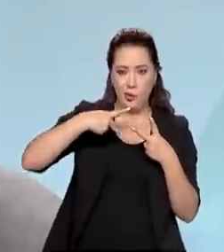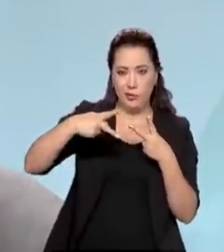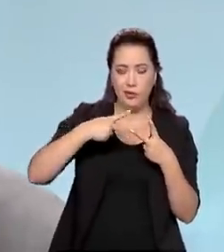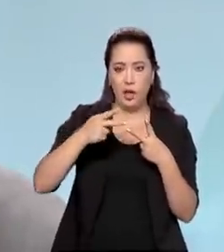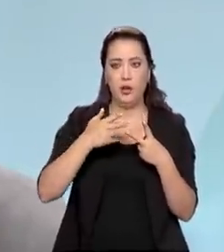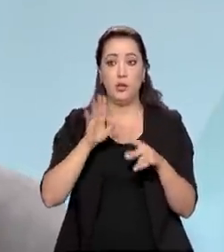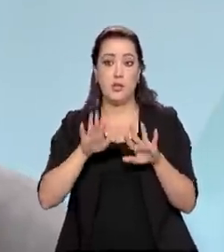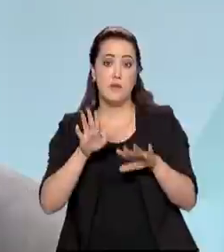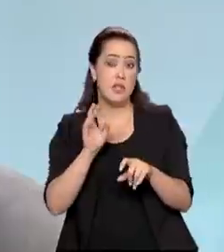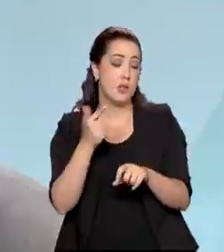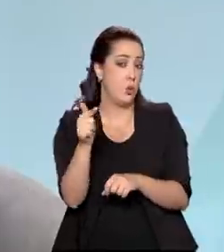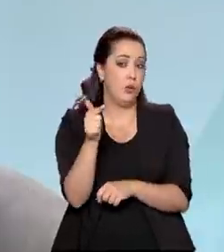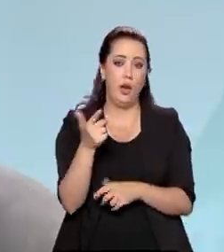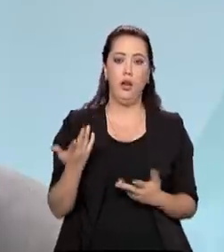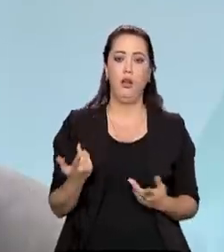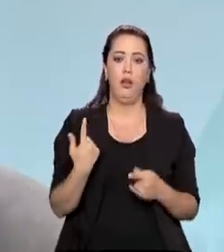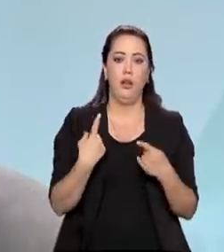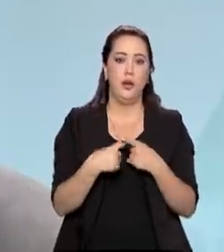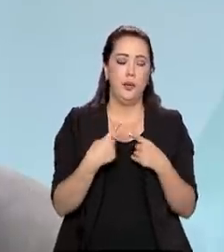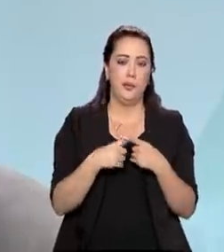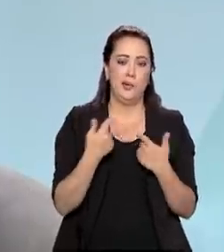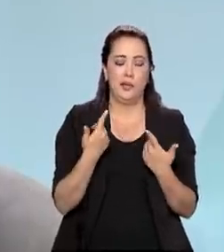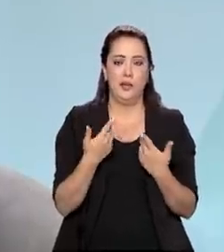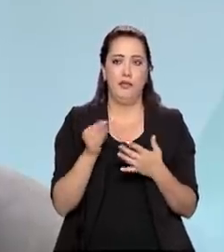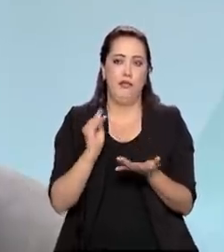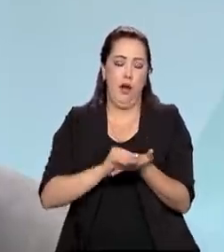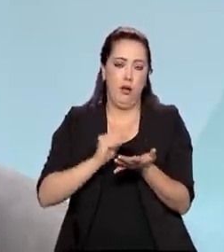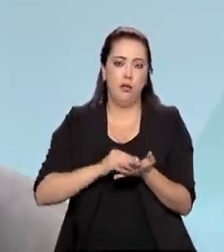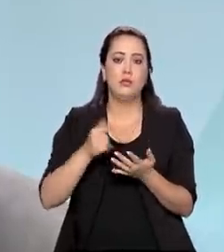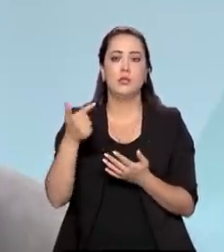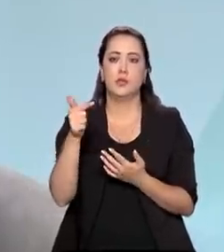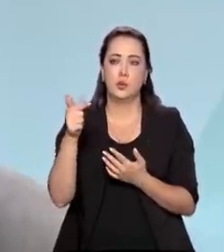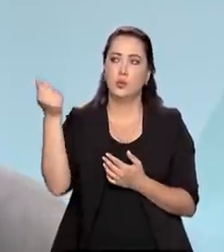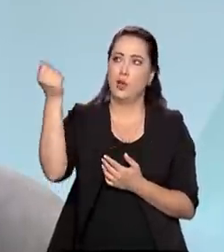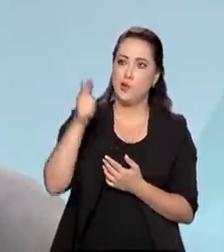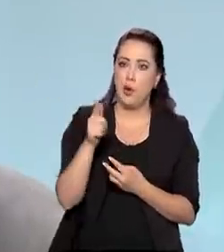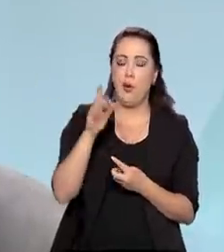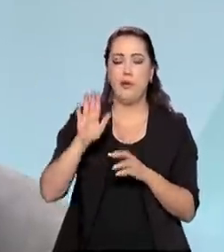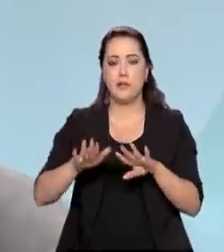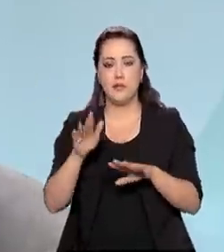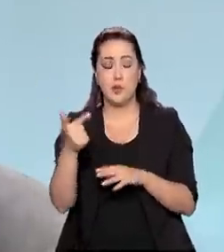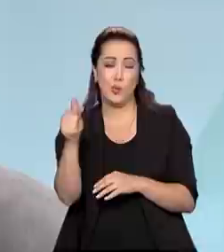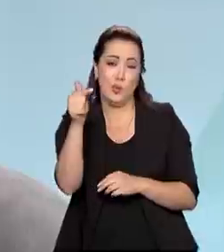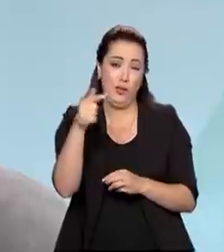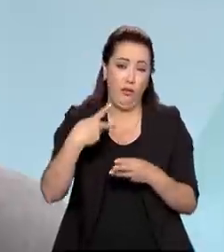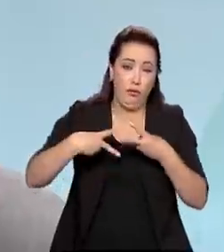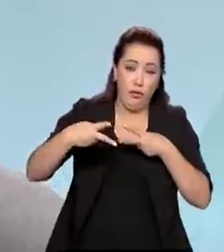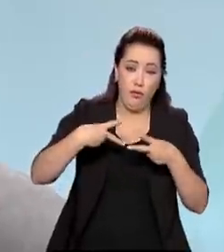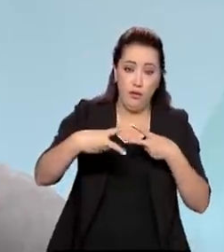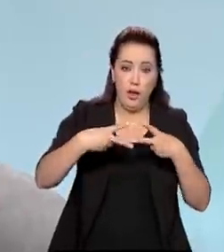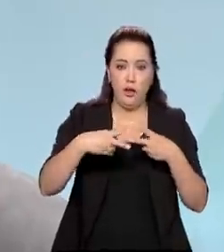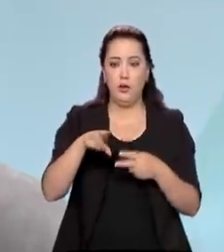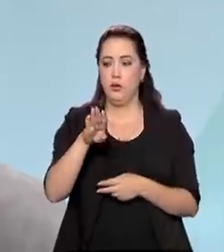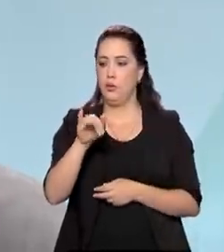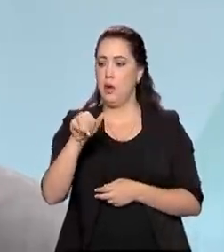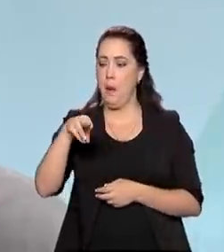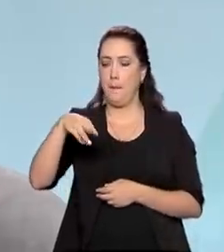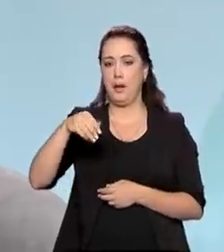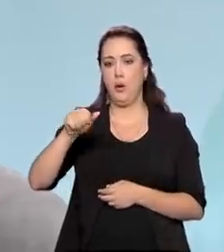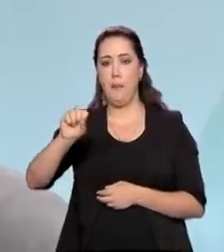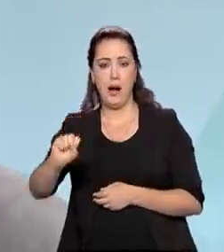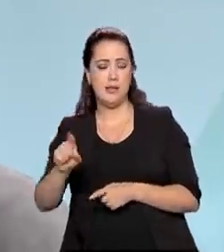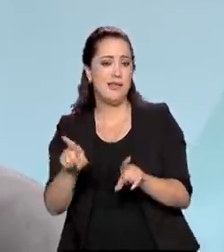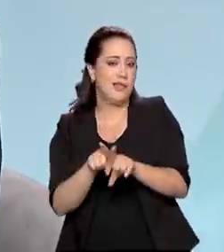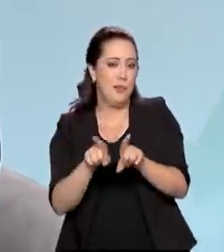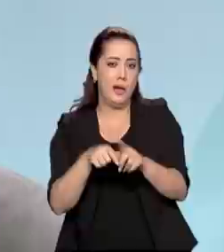não têm uma geração contínua de energia. E a bioenergia, a biomassa, são fontes sazonais. Você tem com o período de safra, você tem